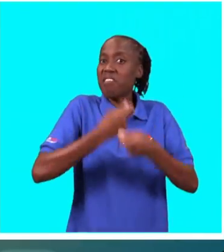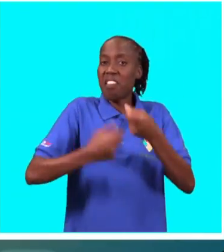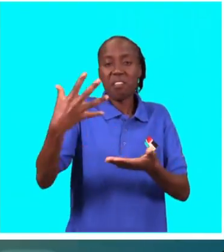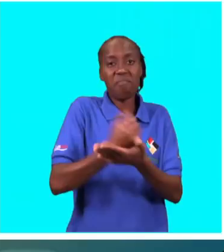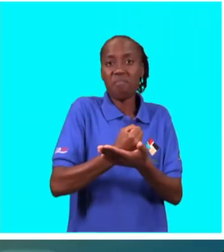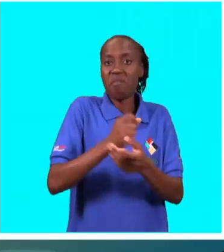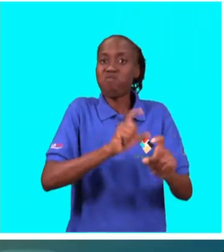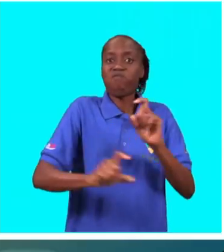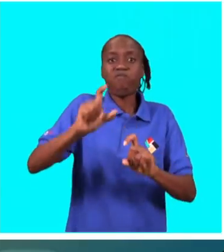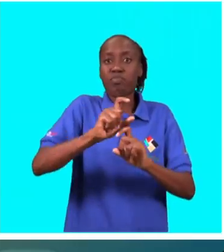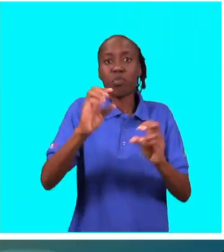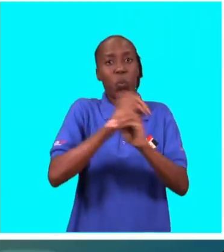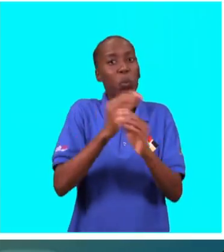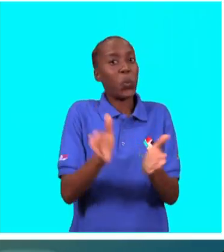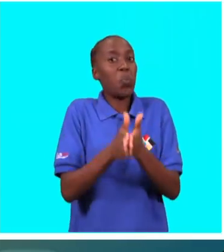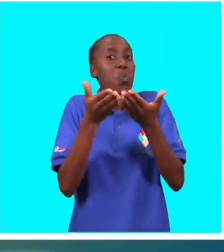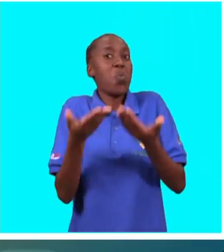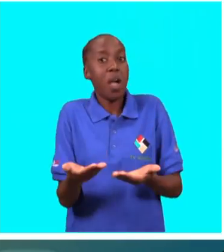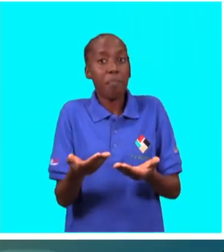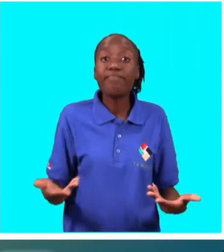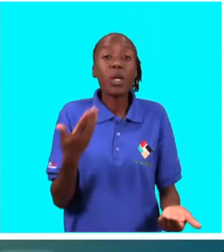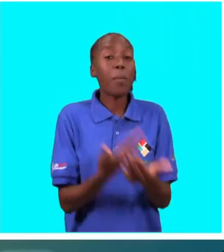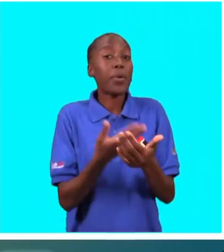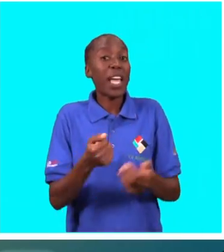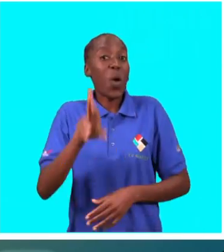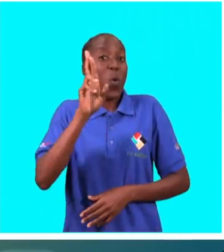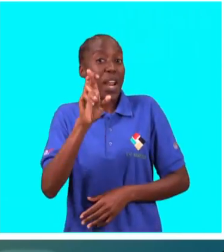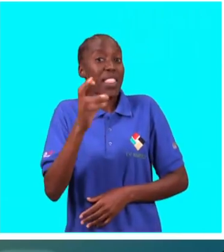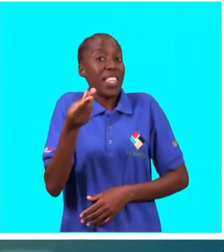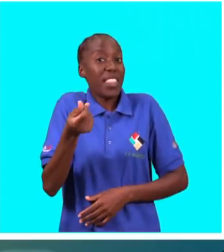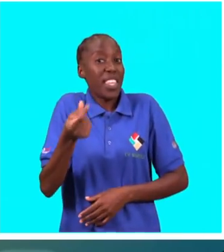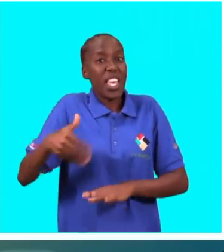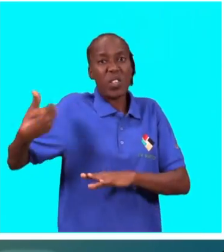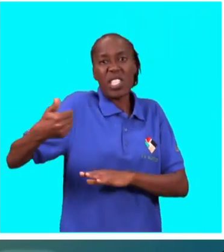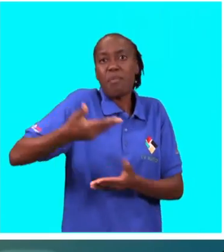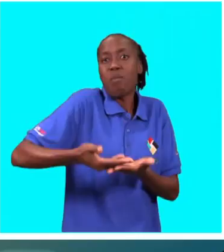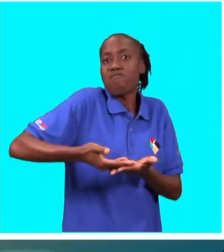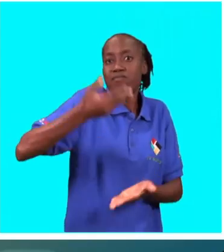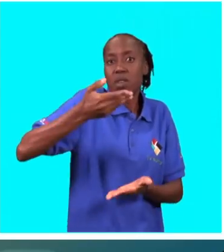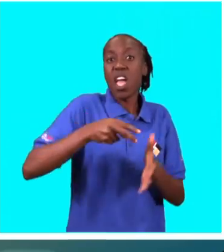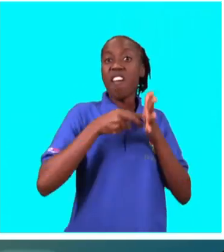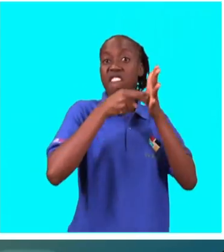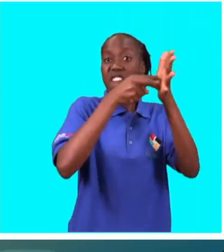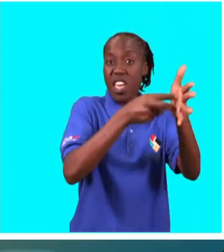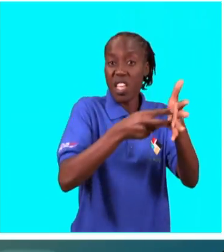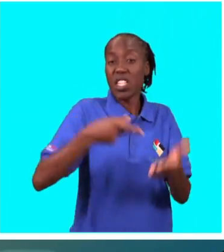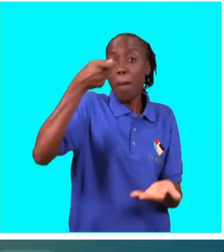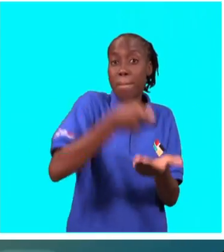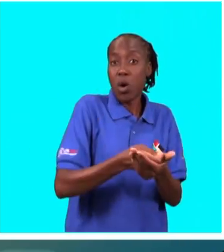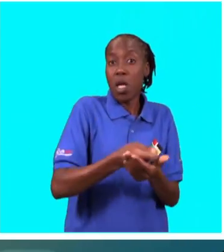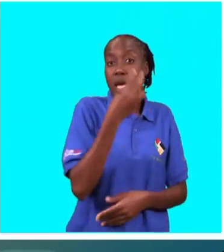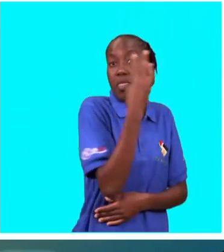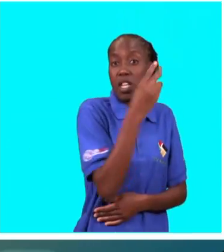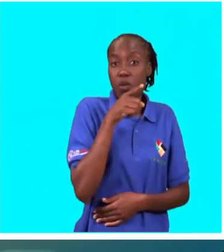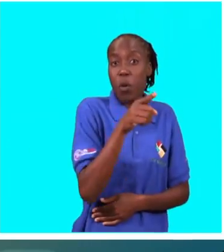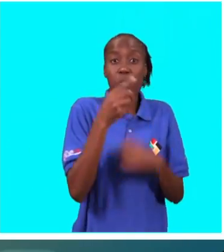não conseguimos vender assim a preços para recompensar. Porque o rande todos os dias, tu viajas, compras